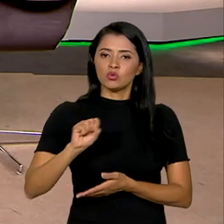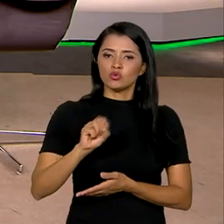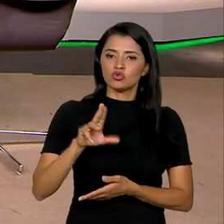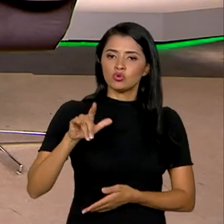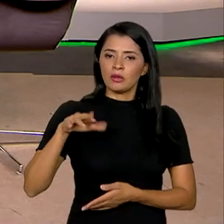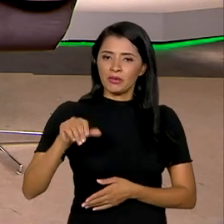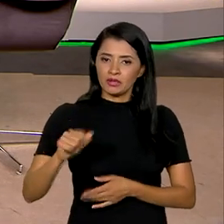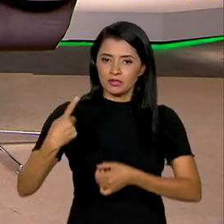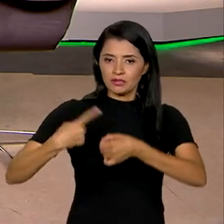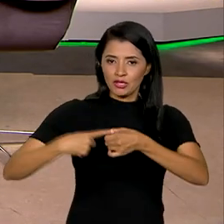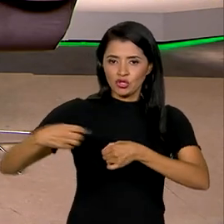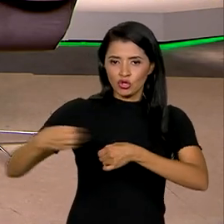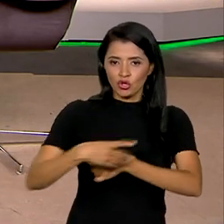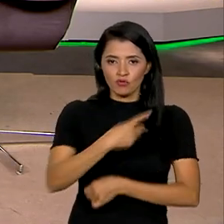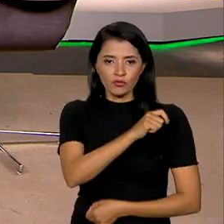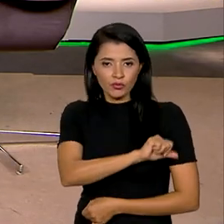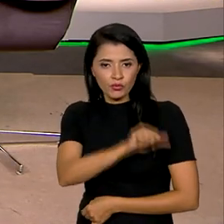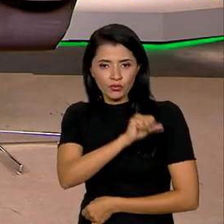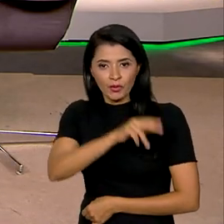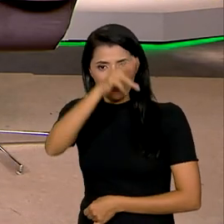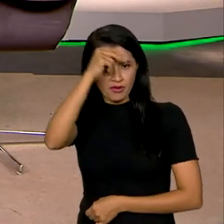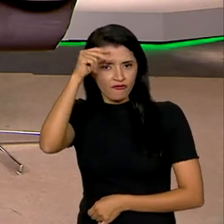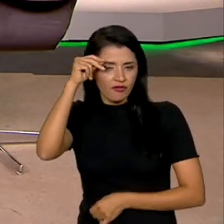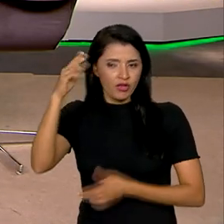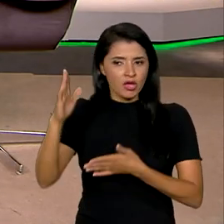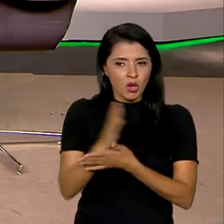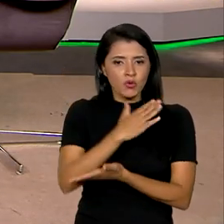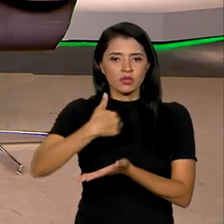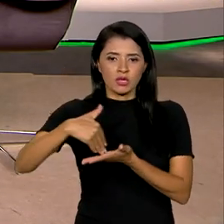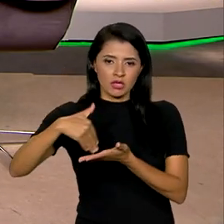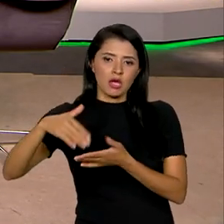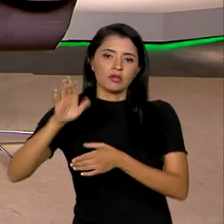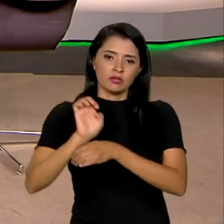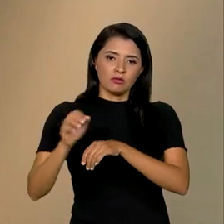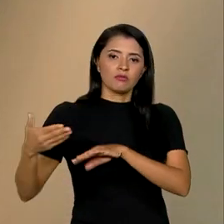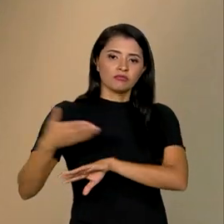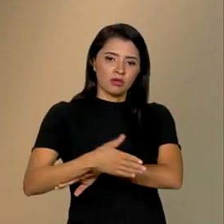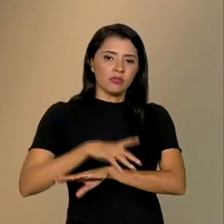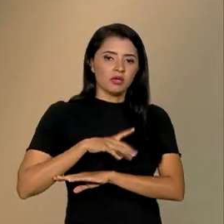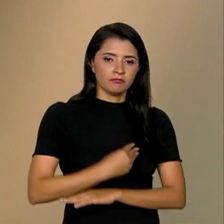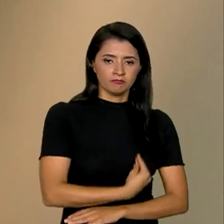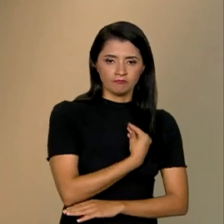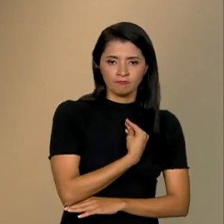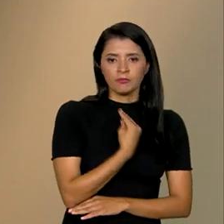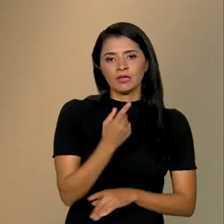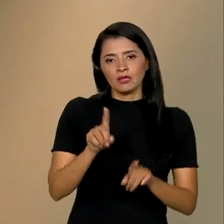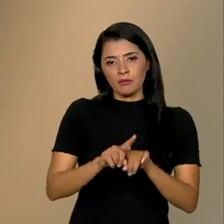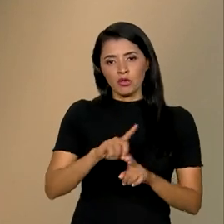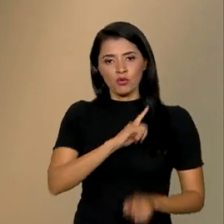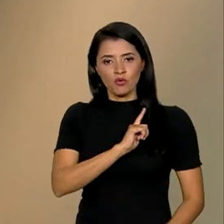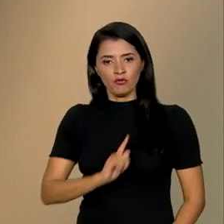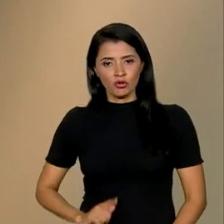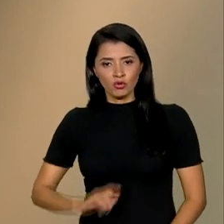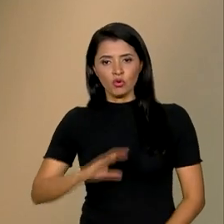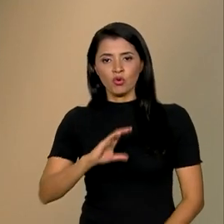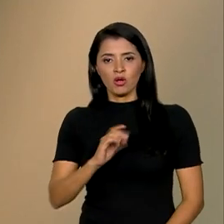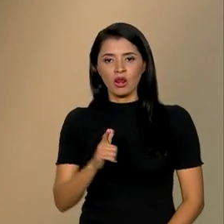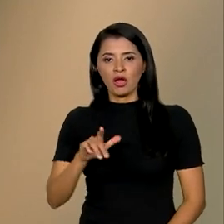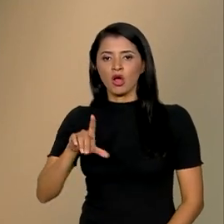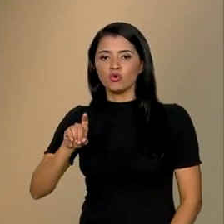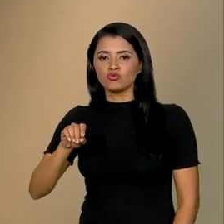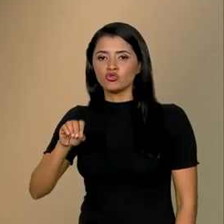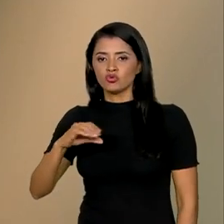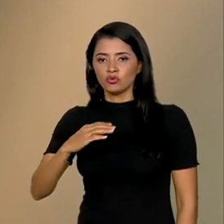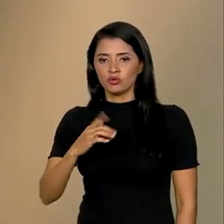Nova, no Rio de Janeiro, prefeitos e prefeitas, alguns secretários estaduais estarão presentes, assim como o governador Cláudio Castro, que quero aqui aproveitar,